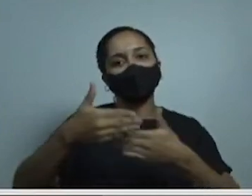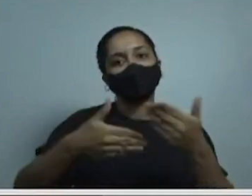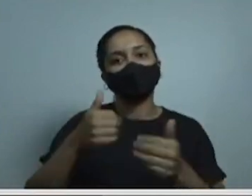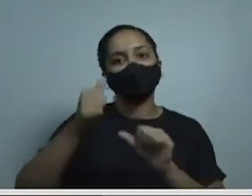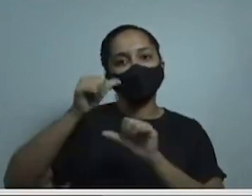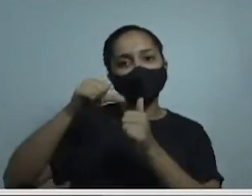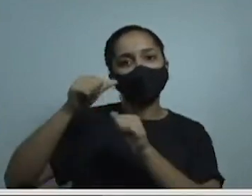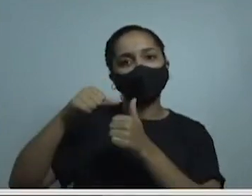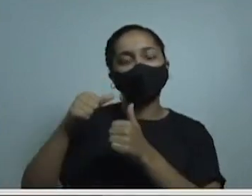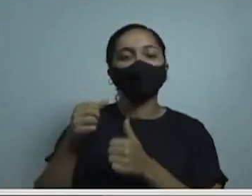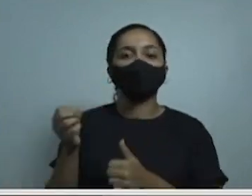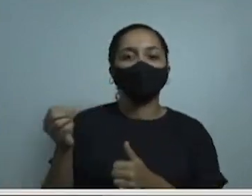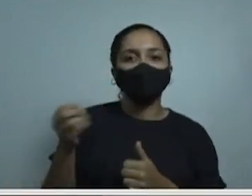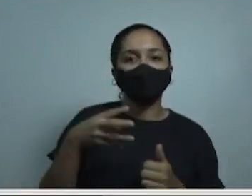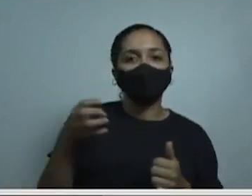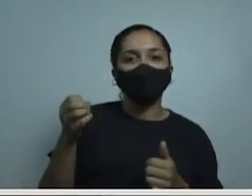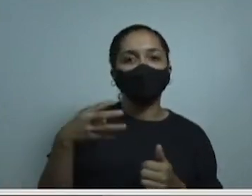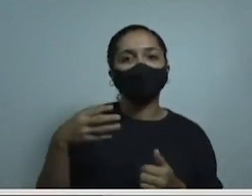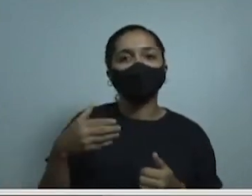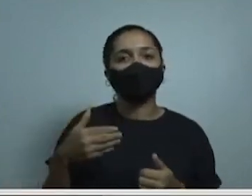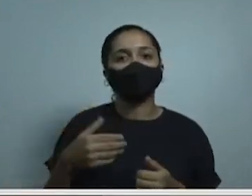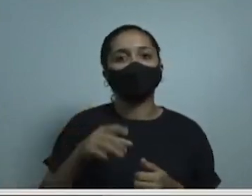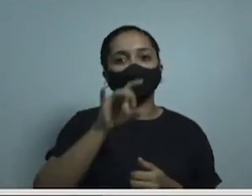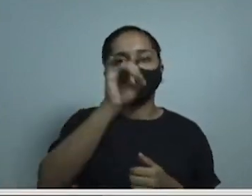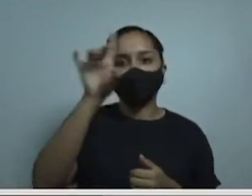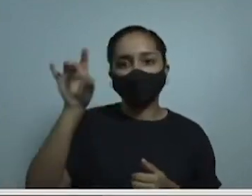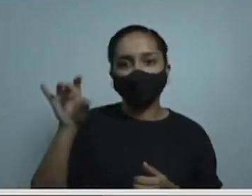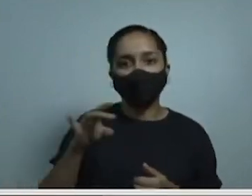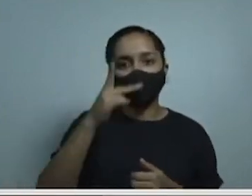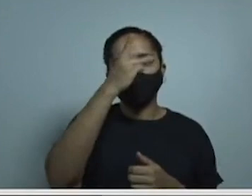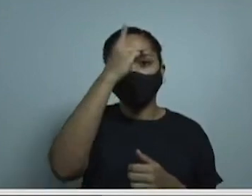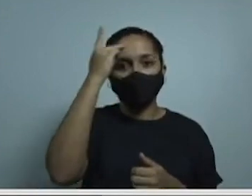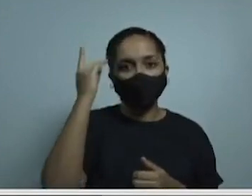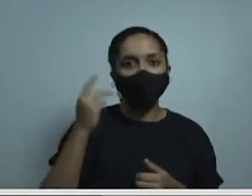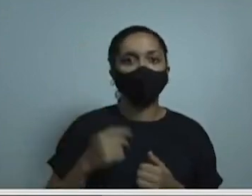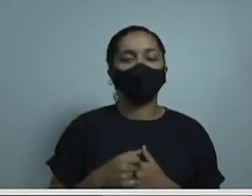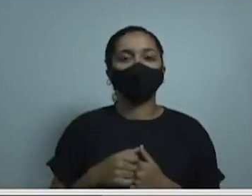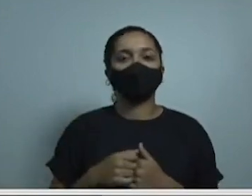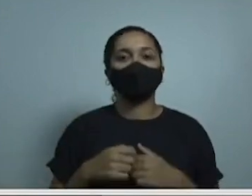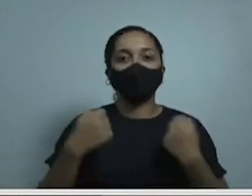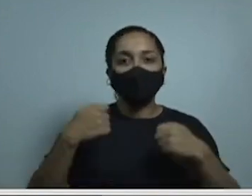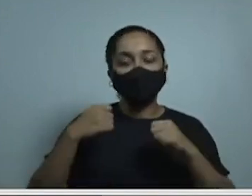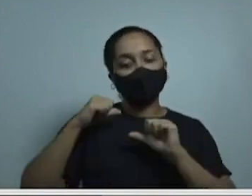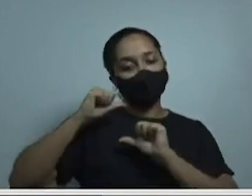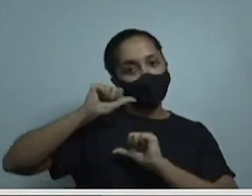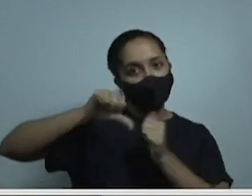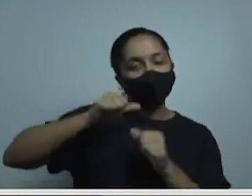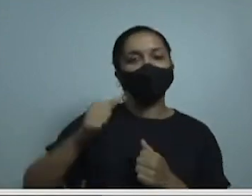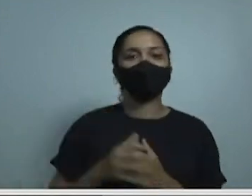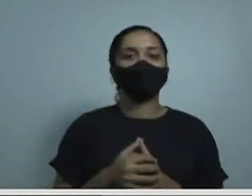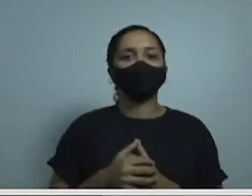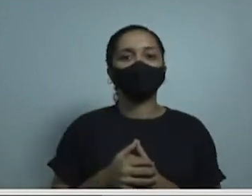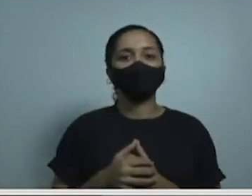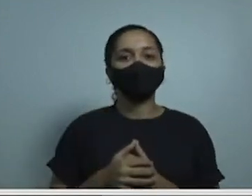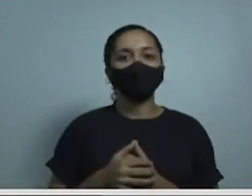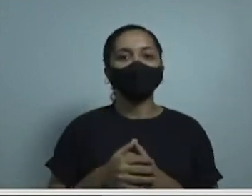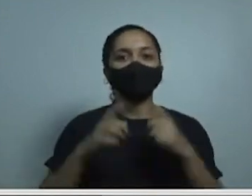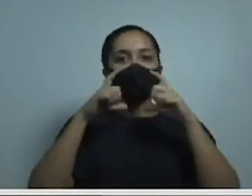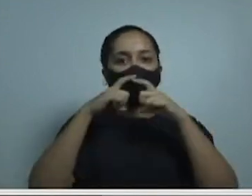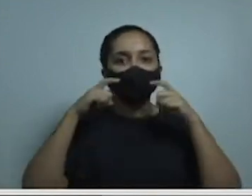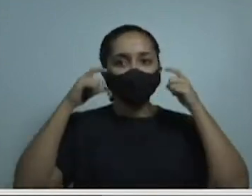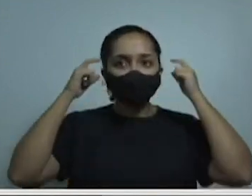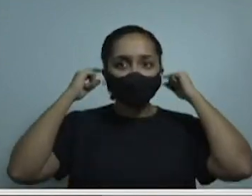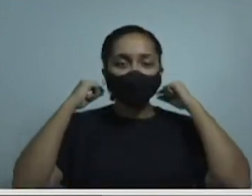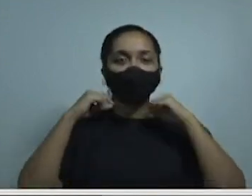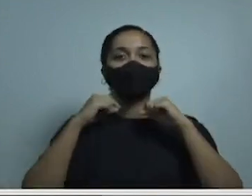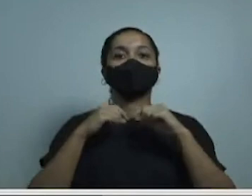Nós mudaremos hábitos. Hábitos de usar máscara, hábitos de